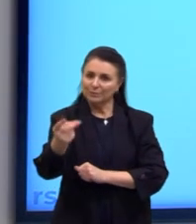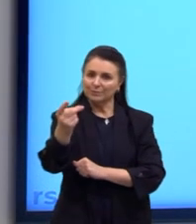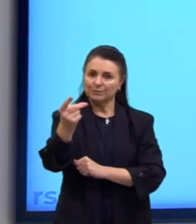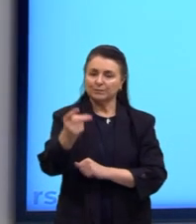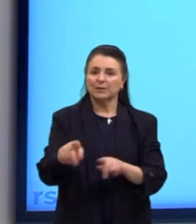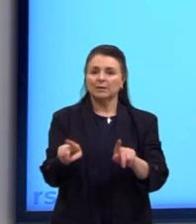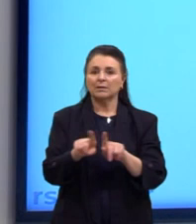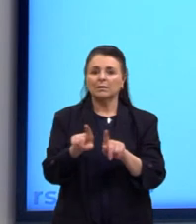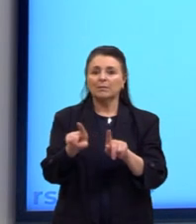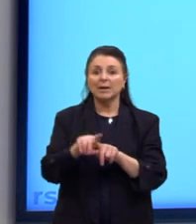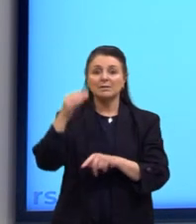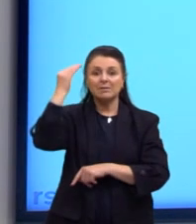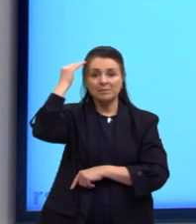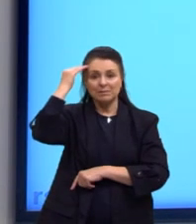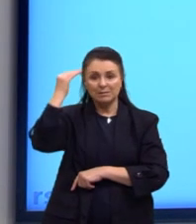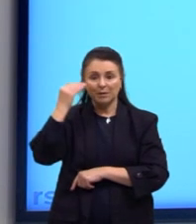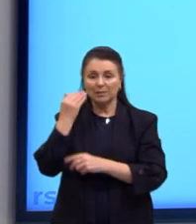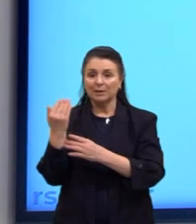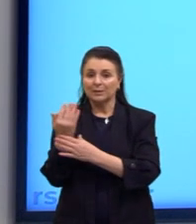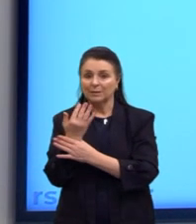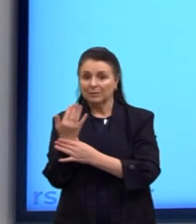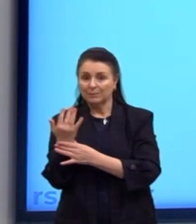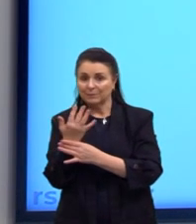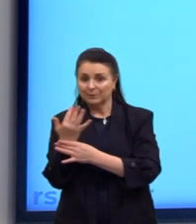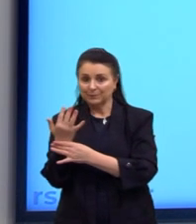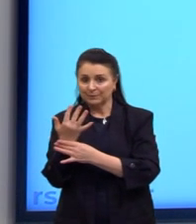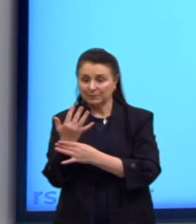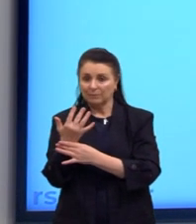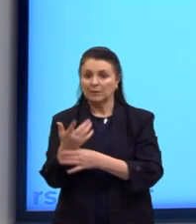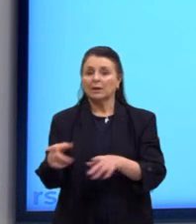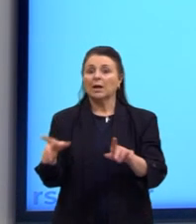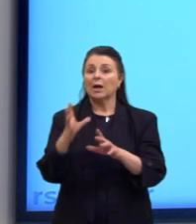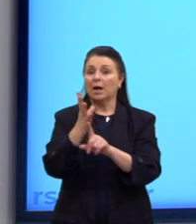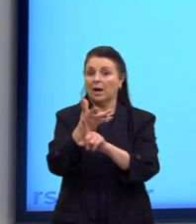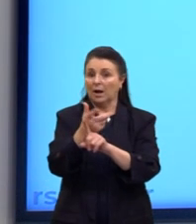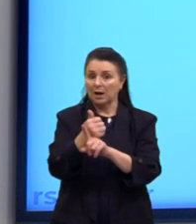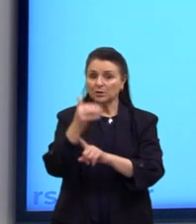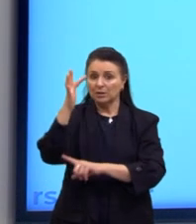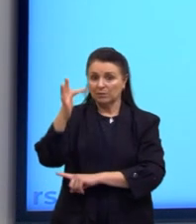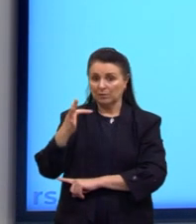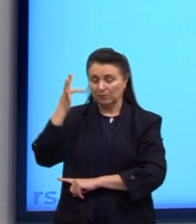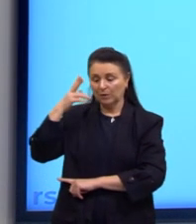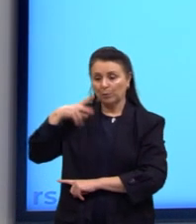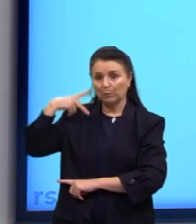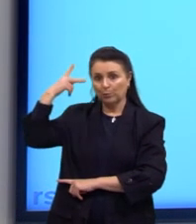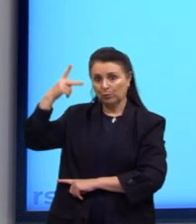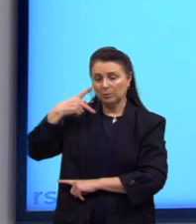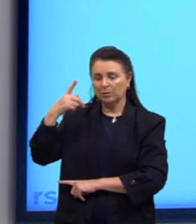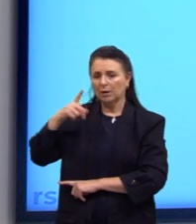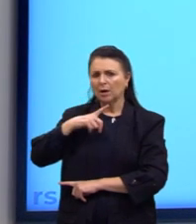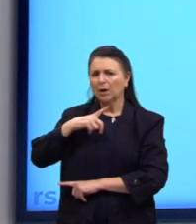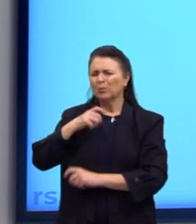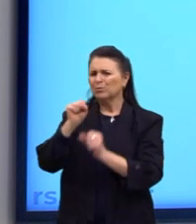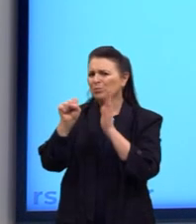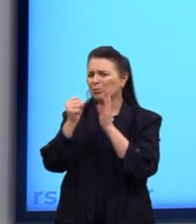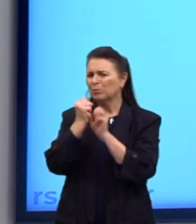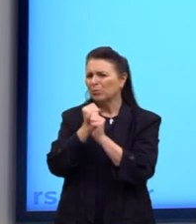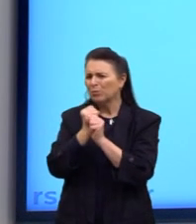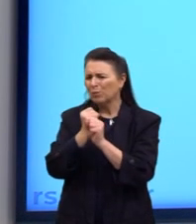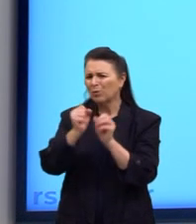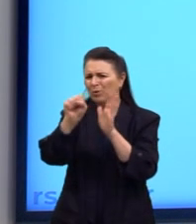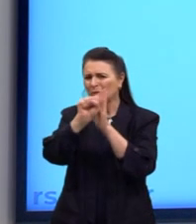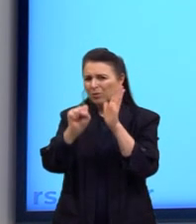Universidade de Santa Maria. Na arte, assim como na filosofia e na política, houve por muitos séculos um